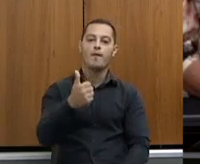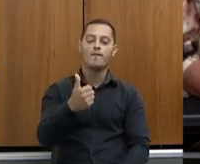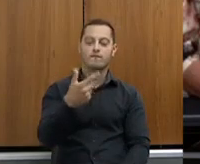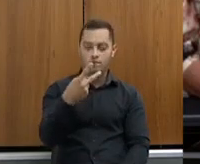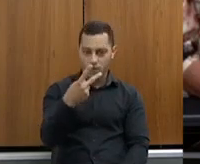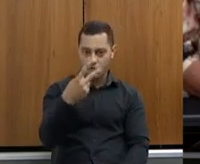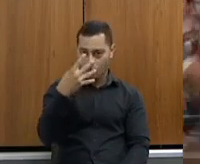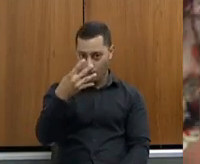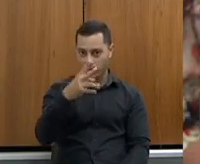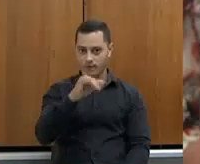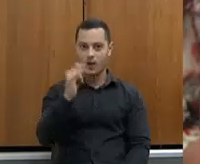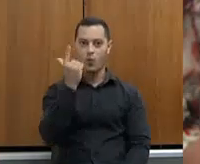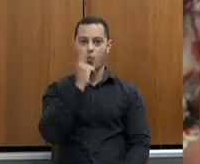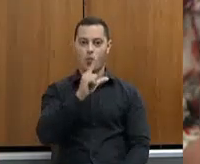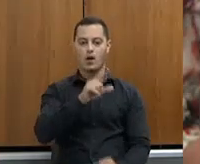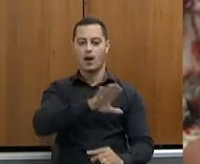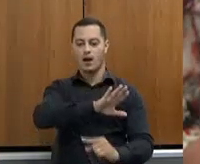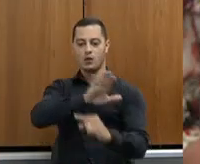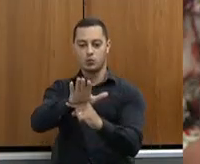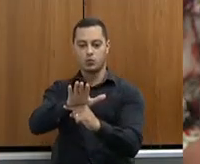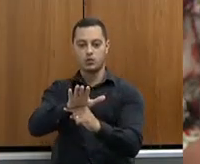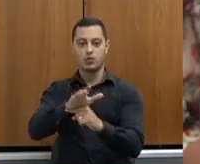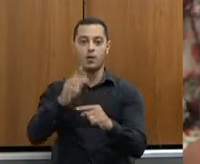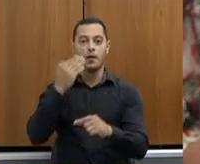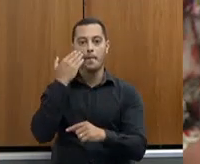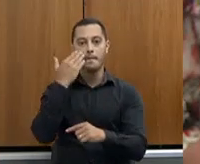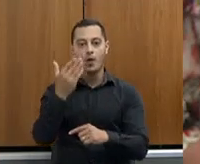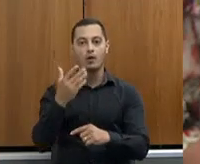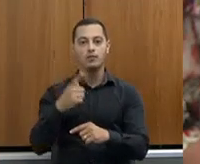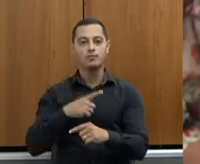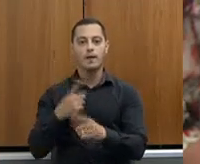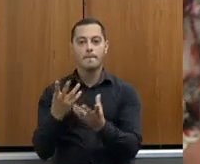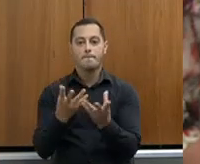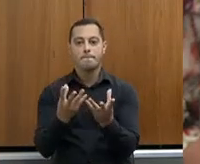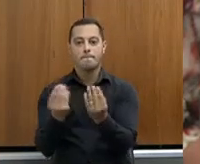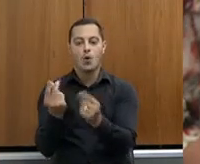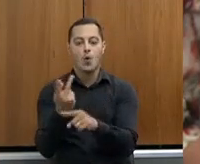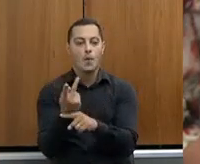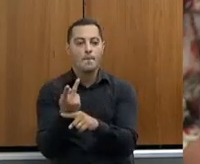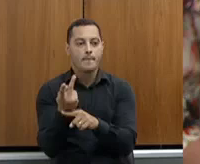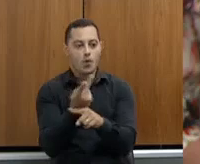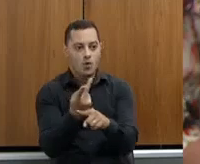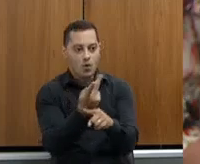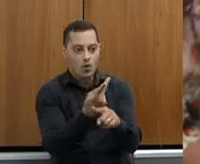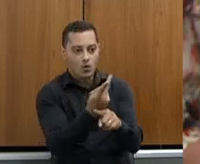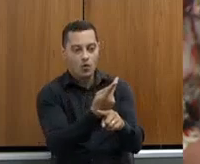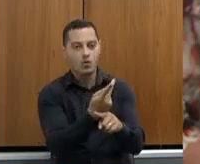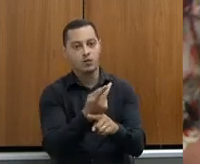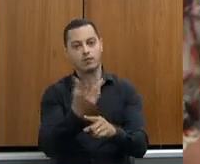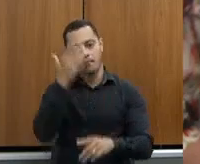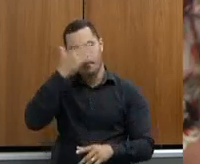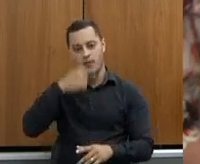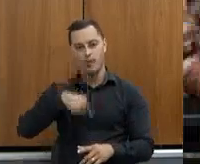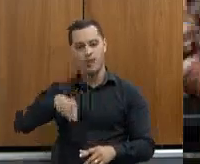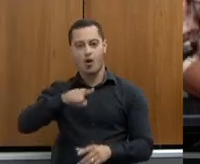isso mostra realmente que a procura é grande, a demanda é grande e que nós estamos aí no caminho certo.